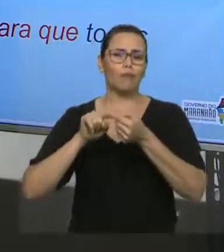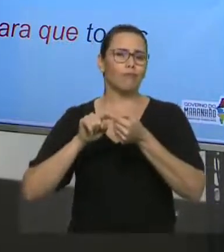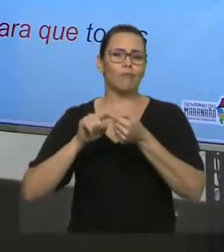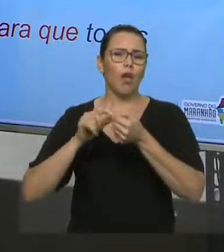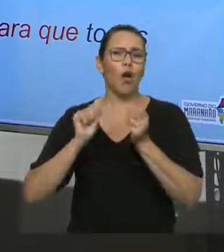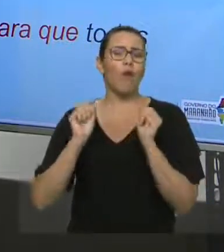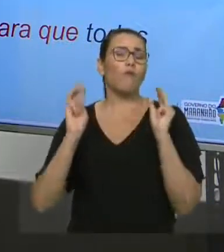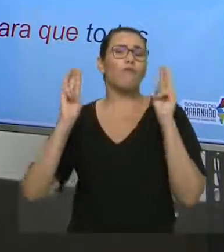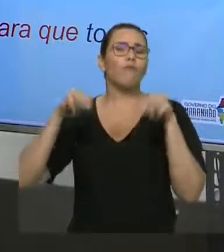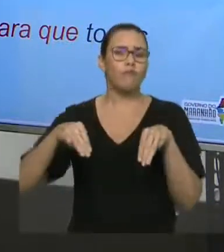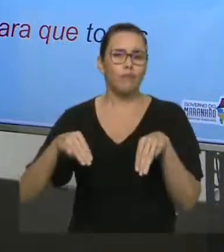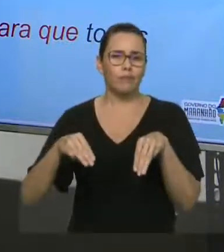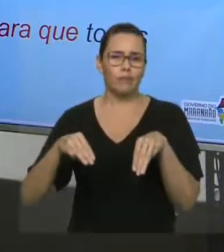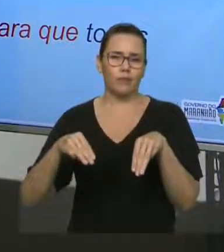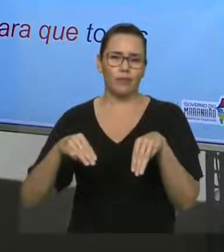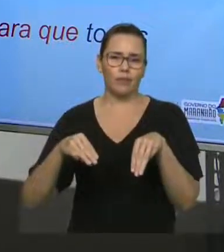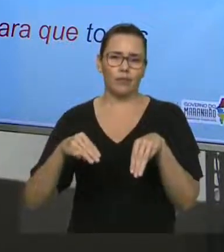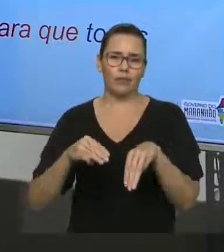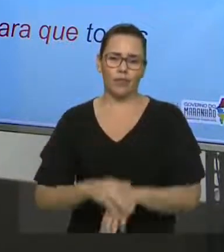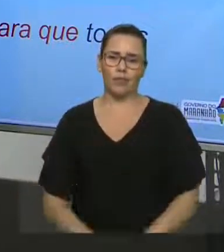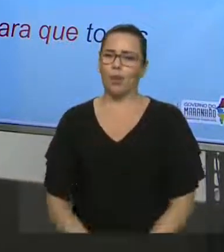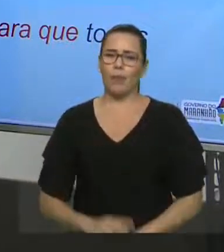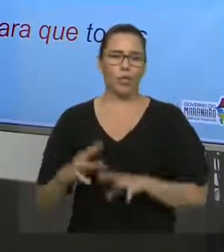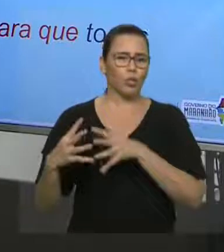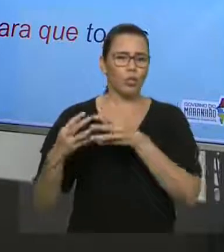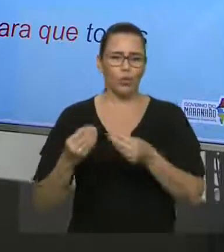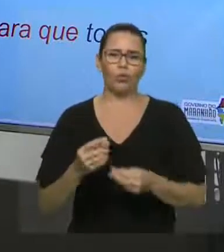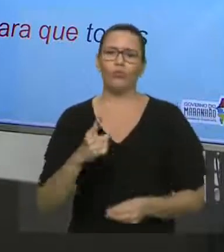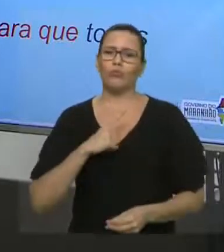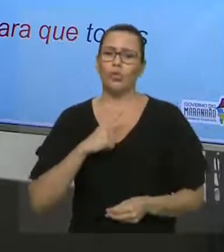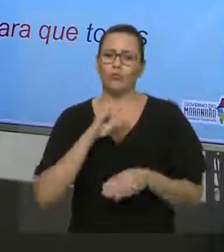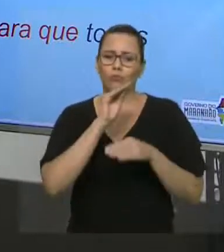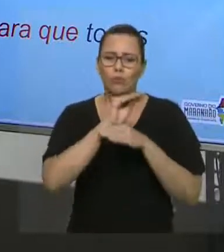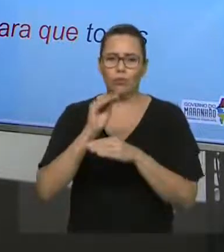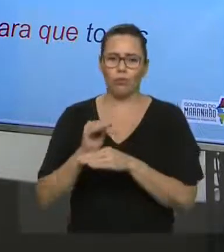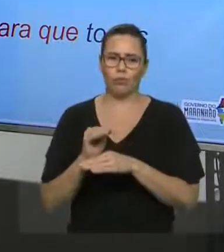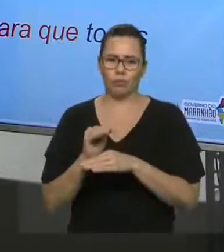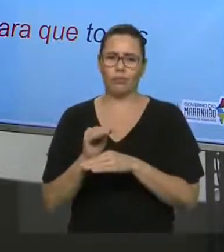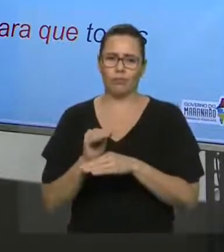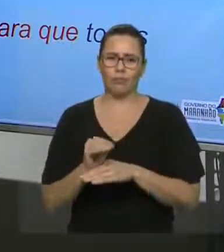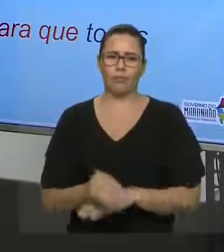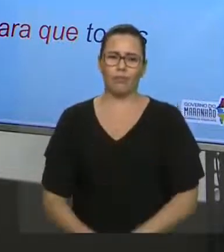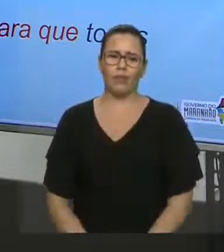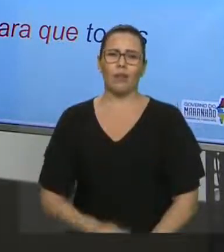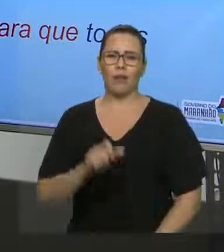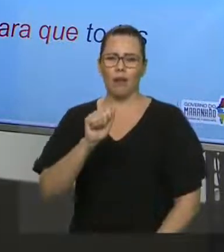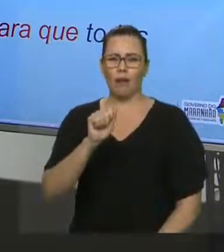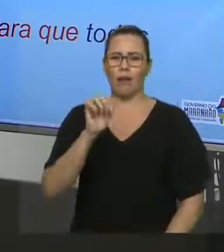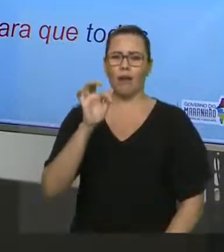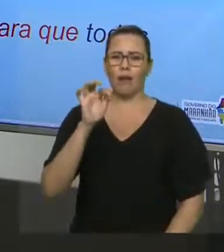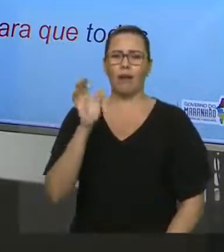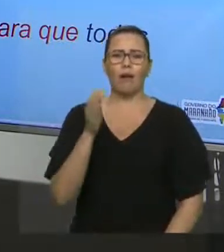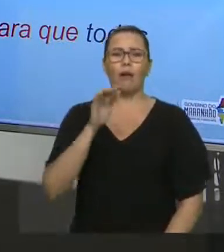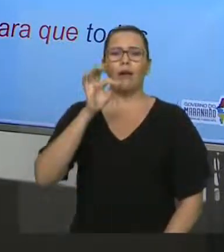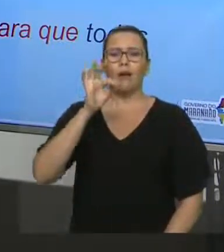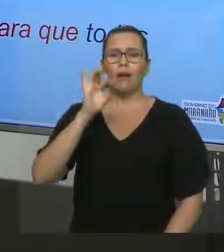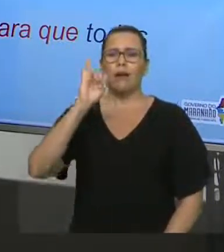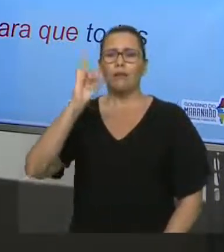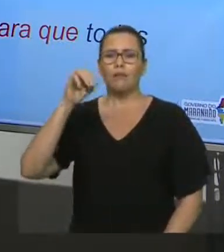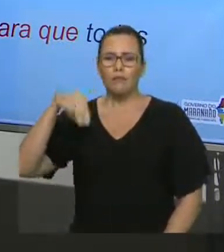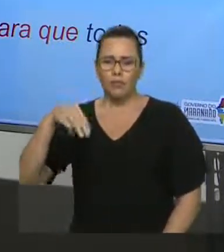Para que todos tenham assistência. Para que, afim de que. Lembrando que esse afim é separado.